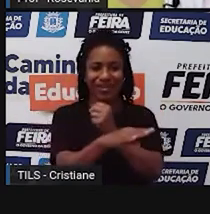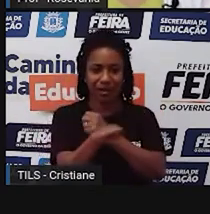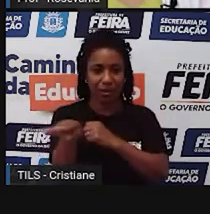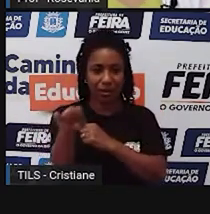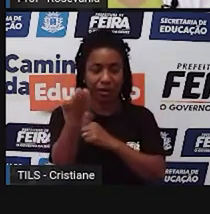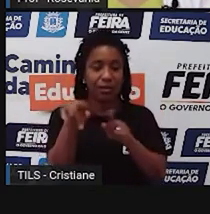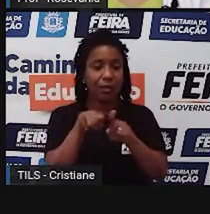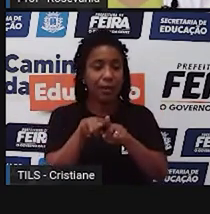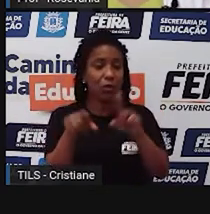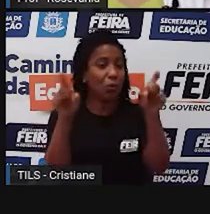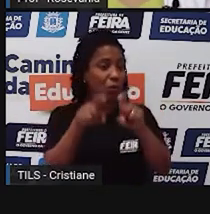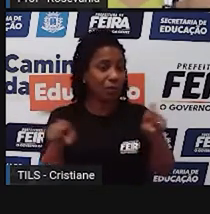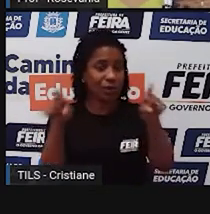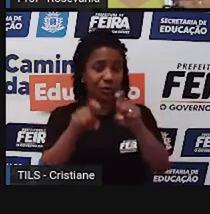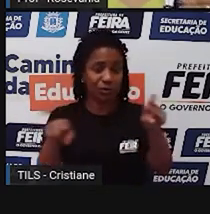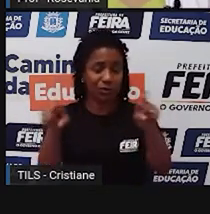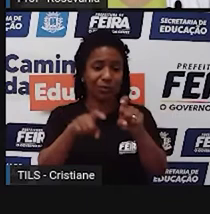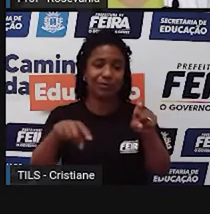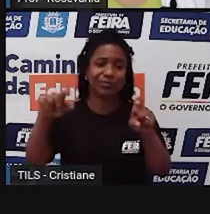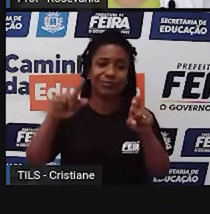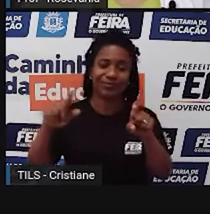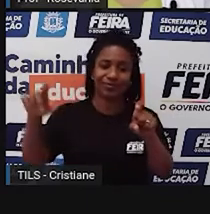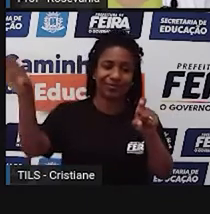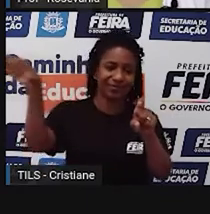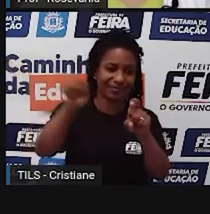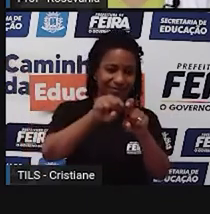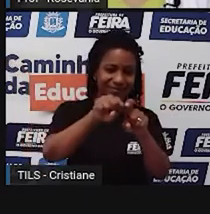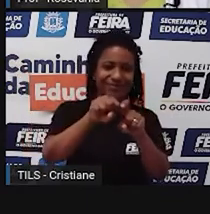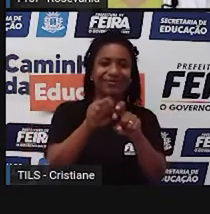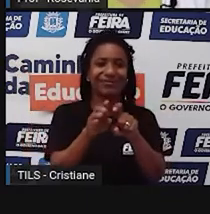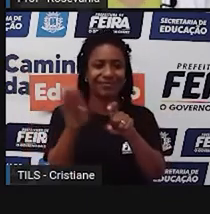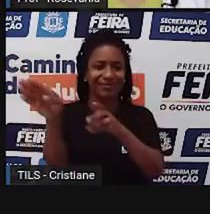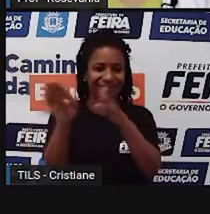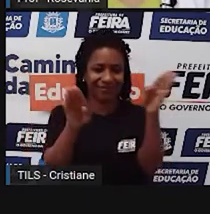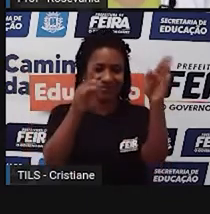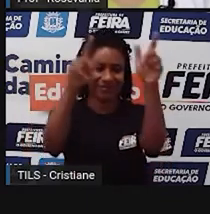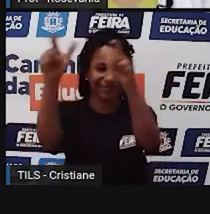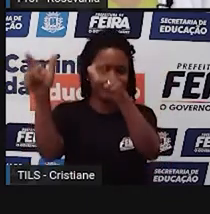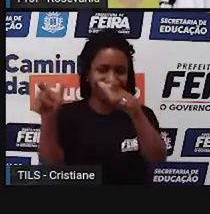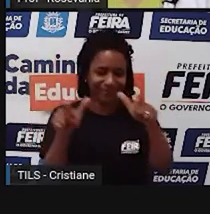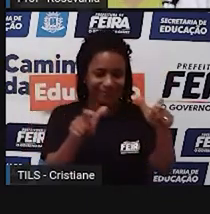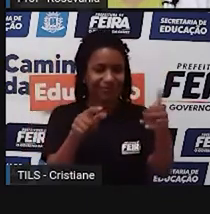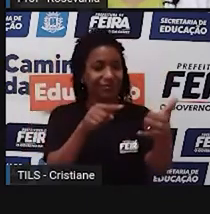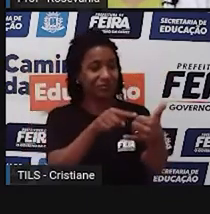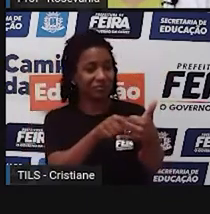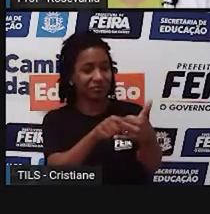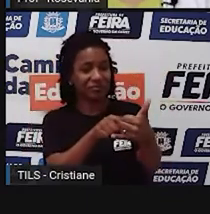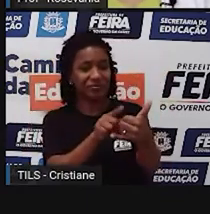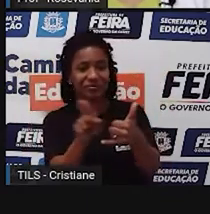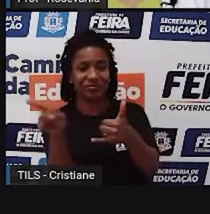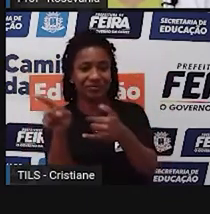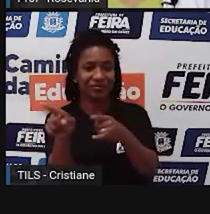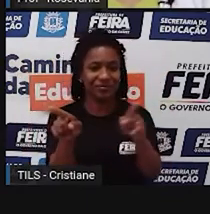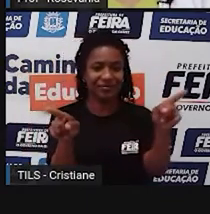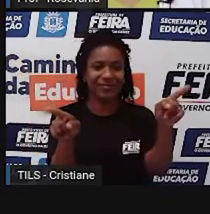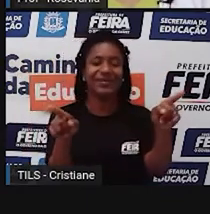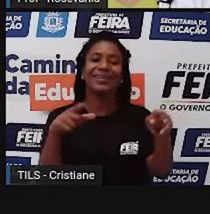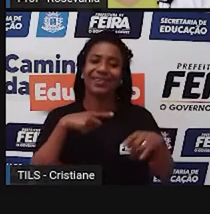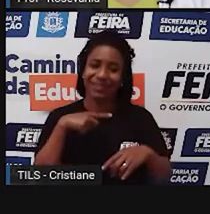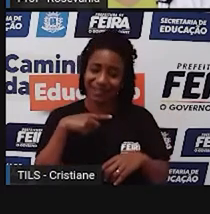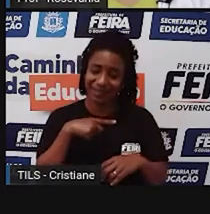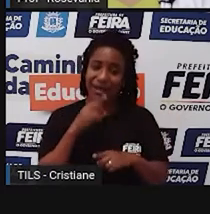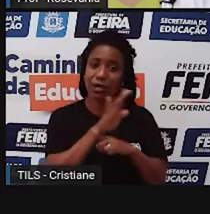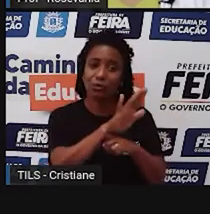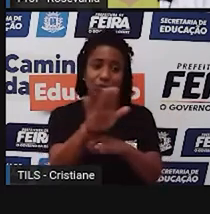sistema de posicionamento do GPS em vários cantos. e isso ajudou muito para que essa informação, ela até